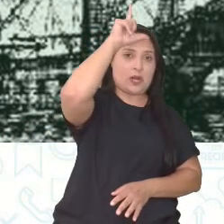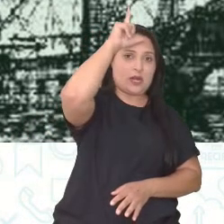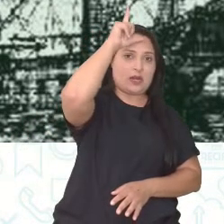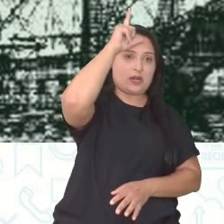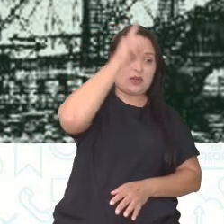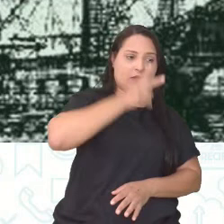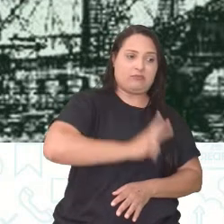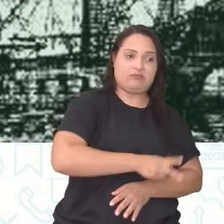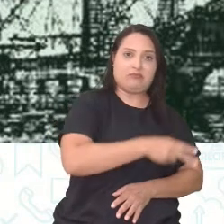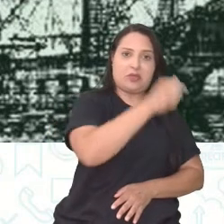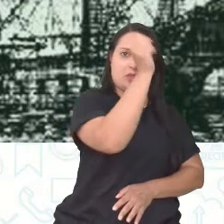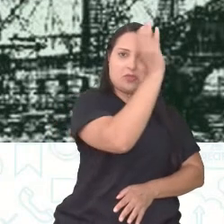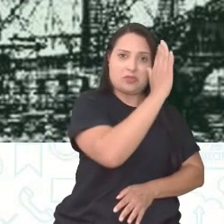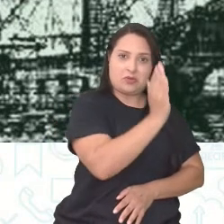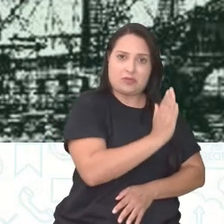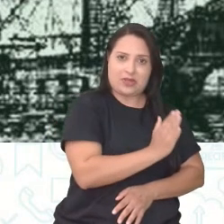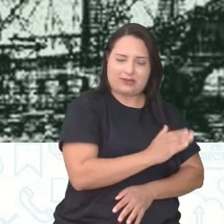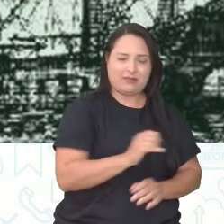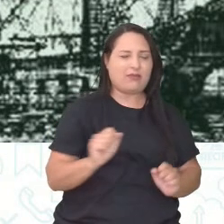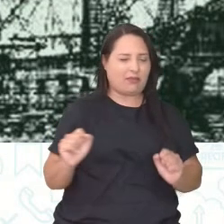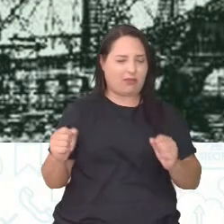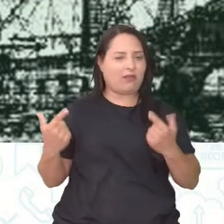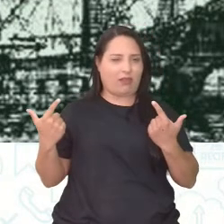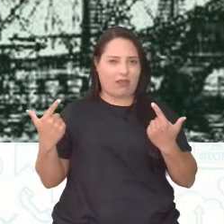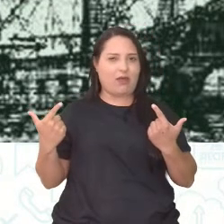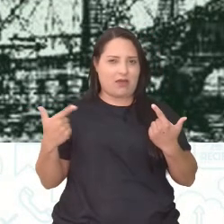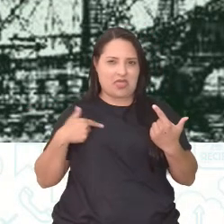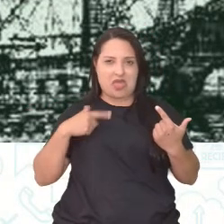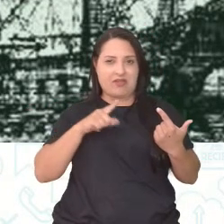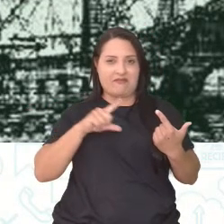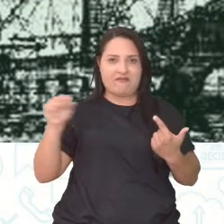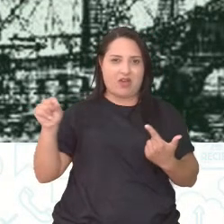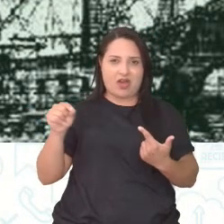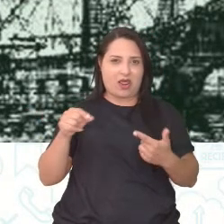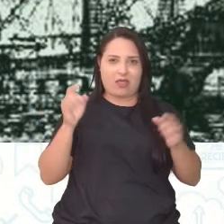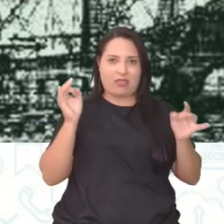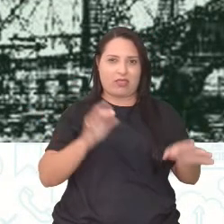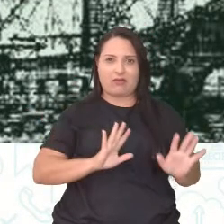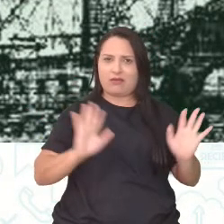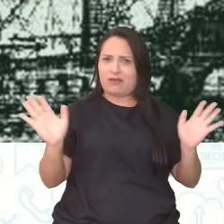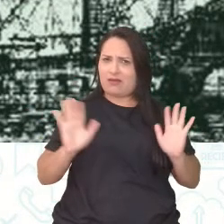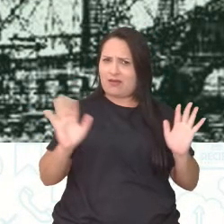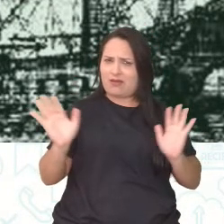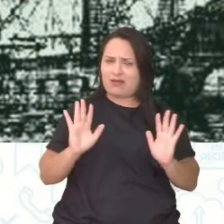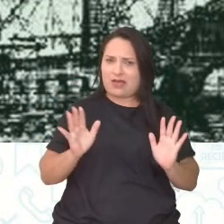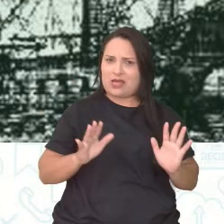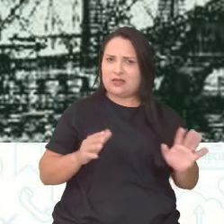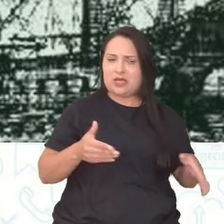Brasil. Claro, né? Que ele não ia deixar assim. ir-se embora tudo o que ele investiu.